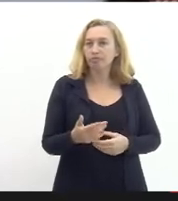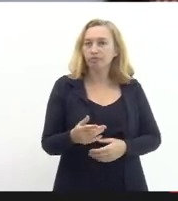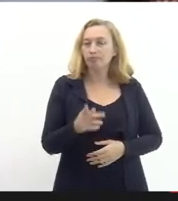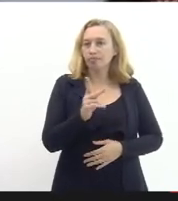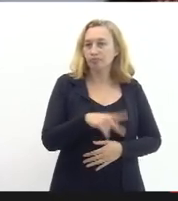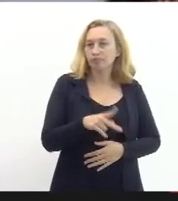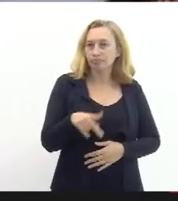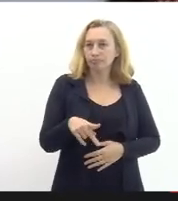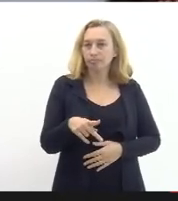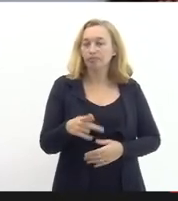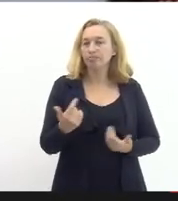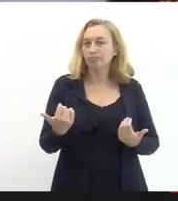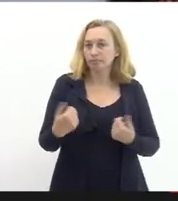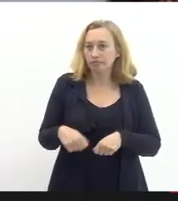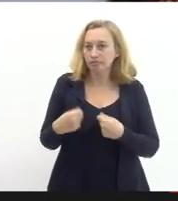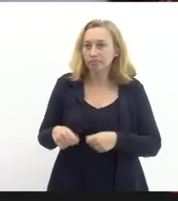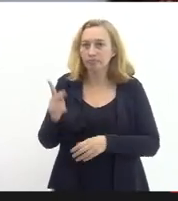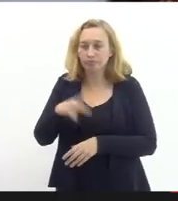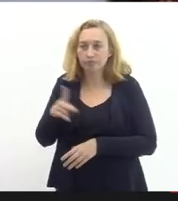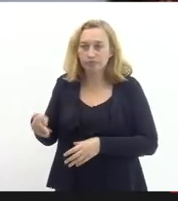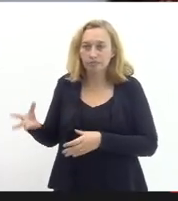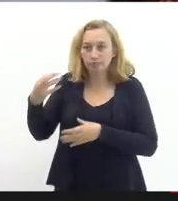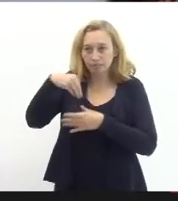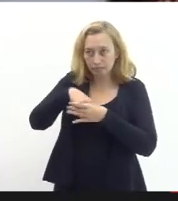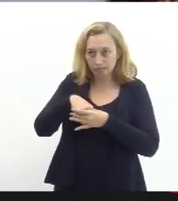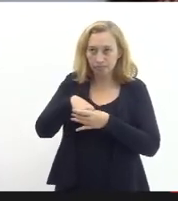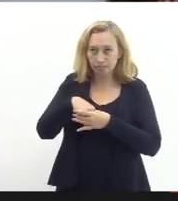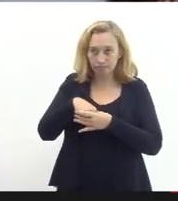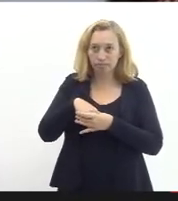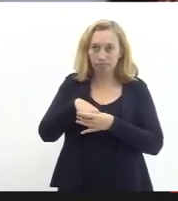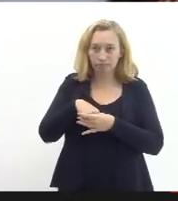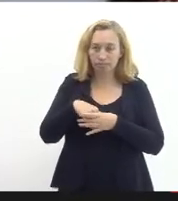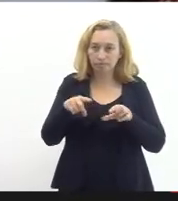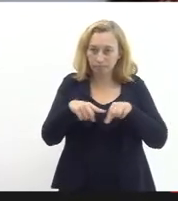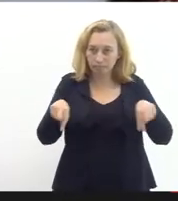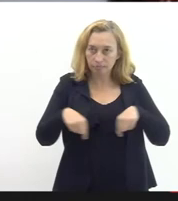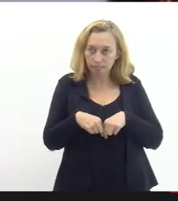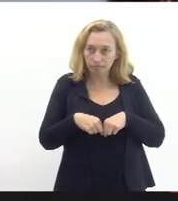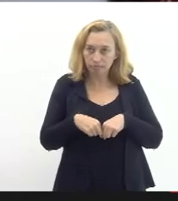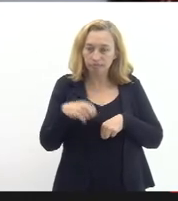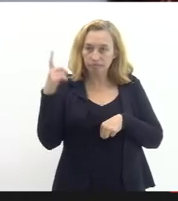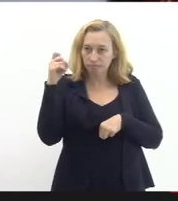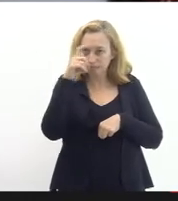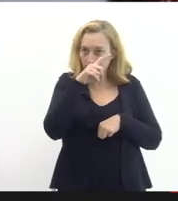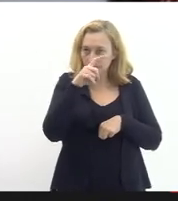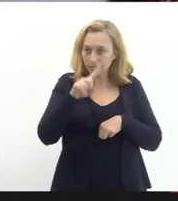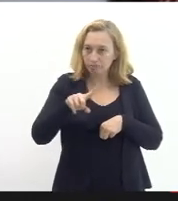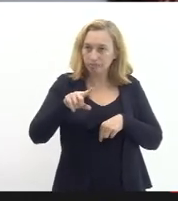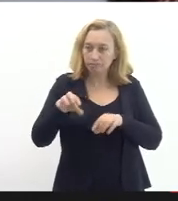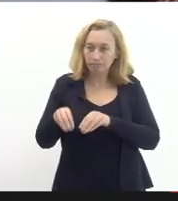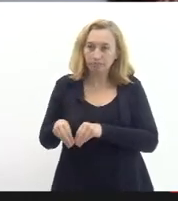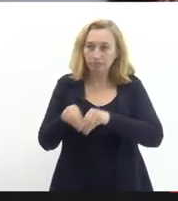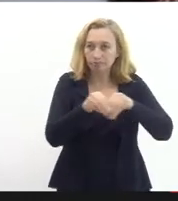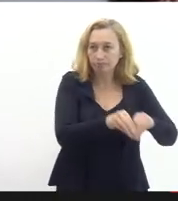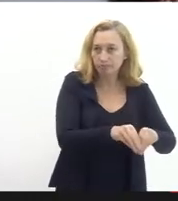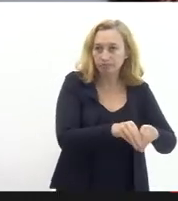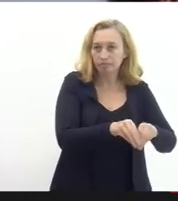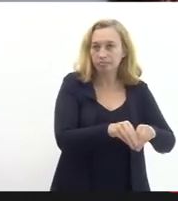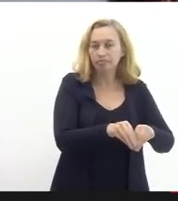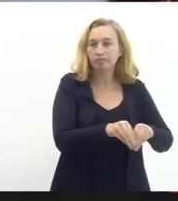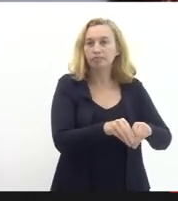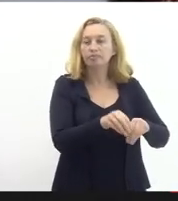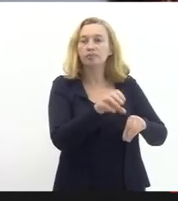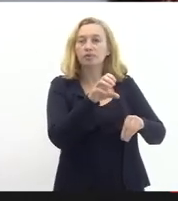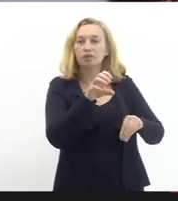eu tenho a carência de professores em sala de aula me dificulta disponibilizar professores para determinadas funções como orientador educacional de